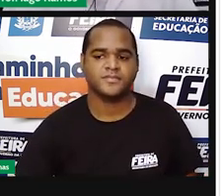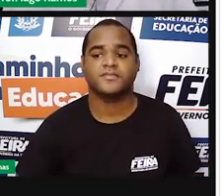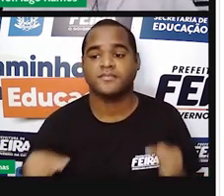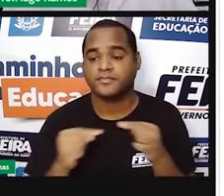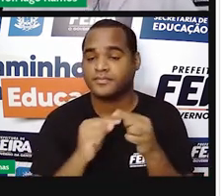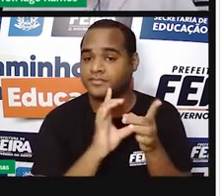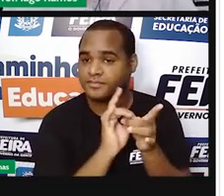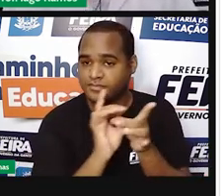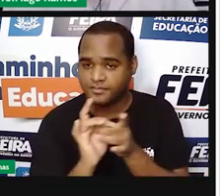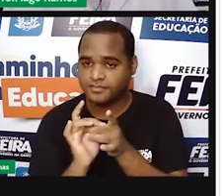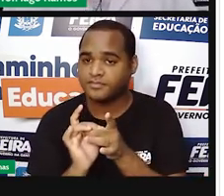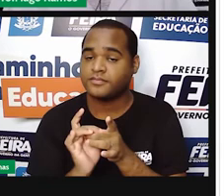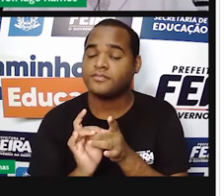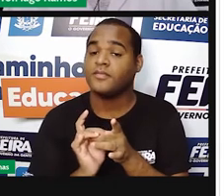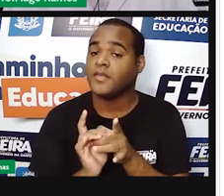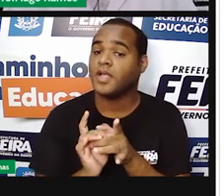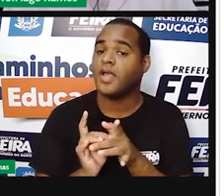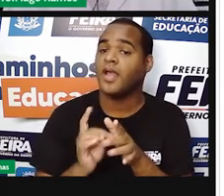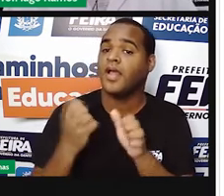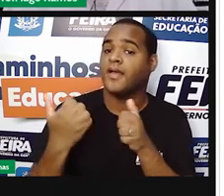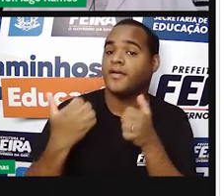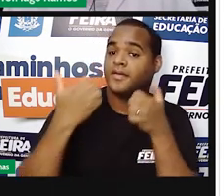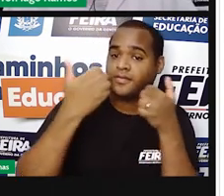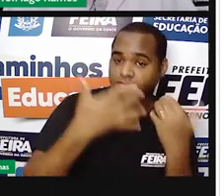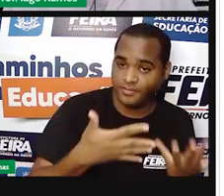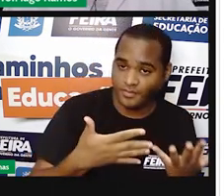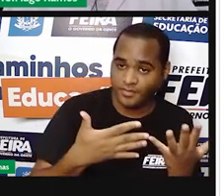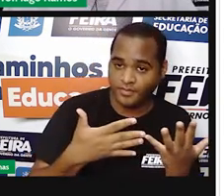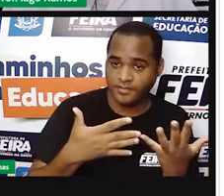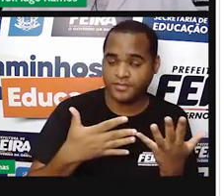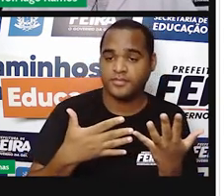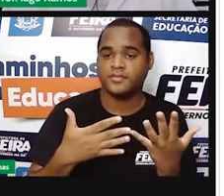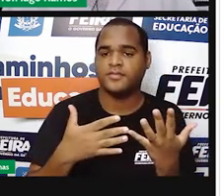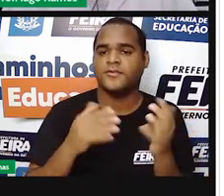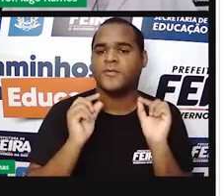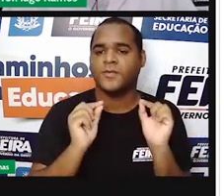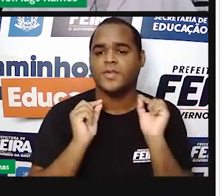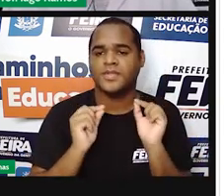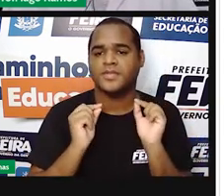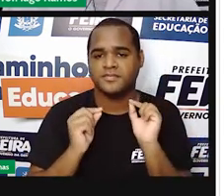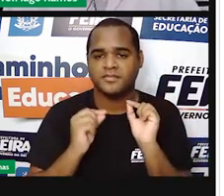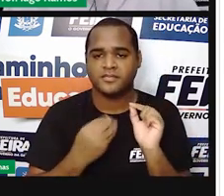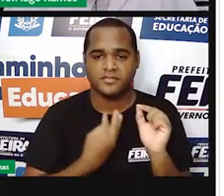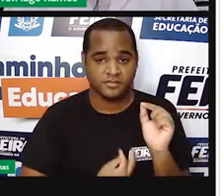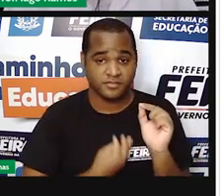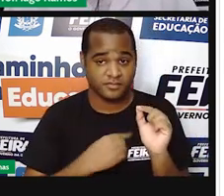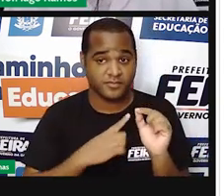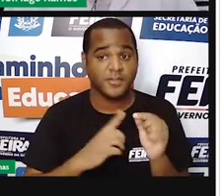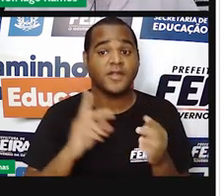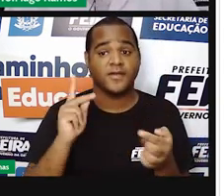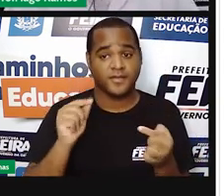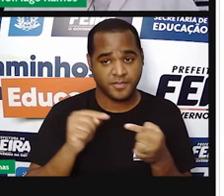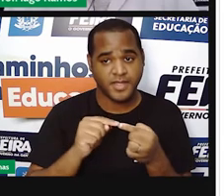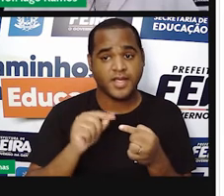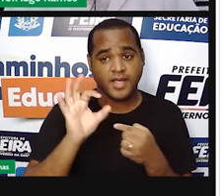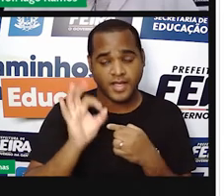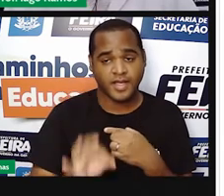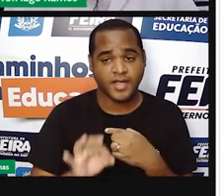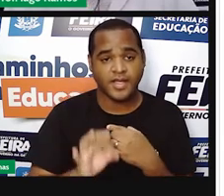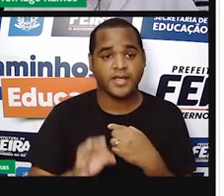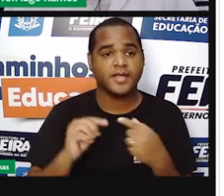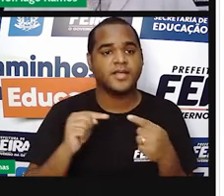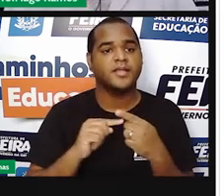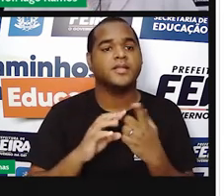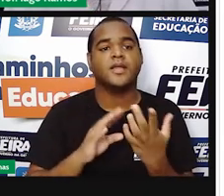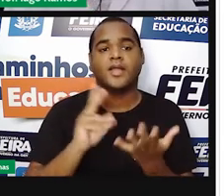que fica fora desse grupinho aqui, mas que é real, está dentro